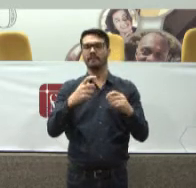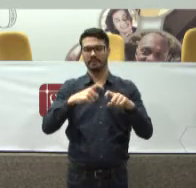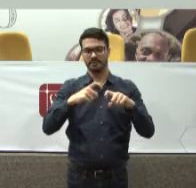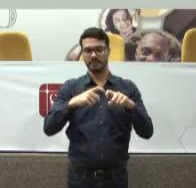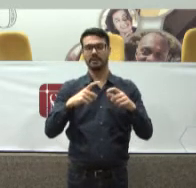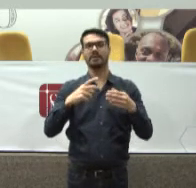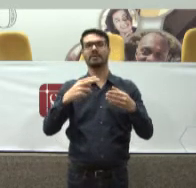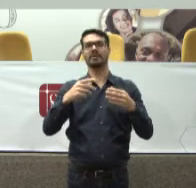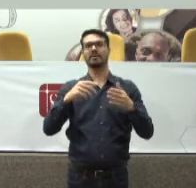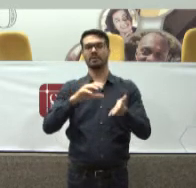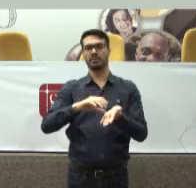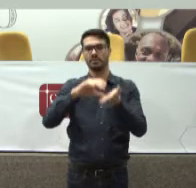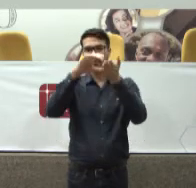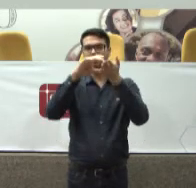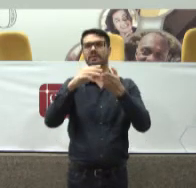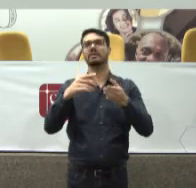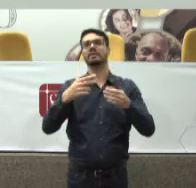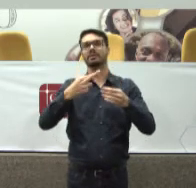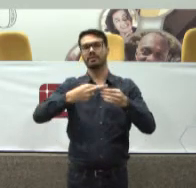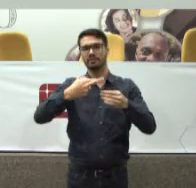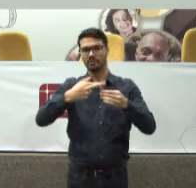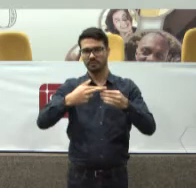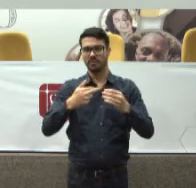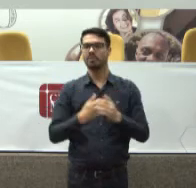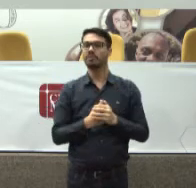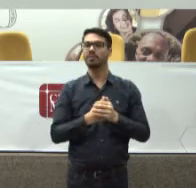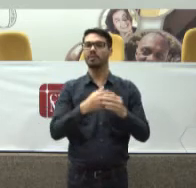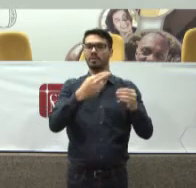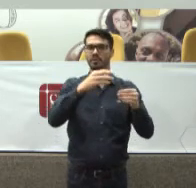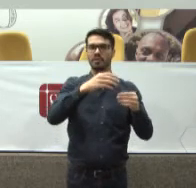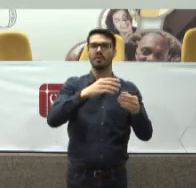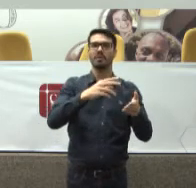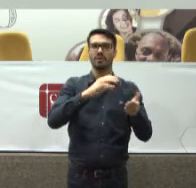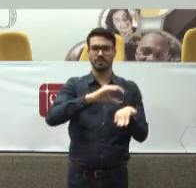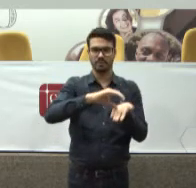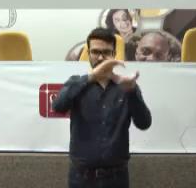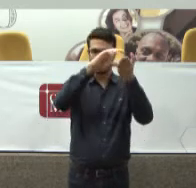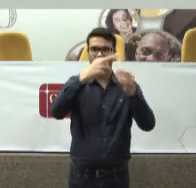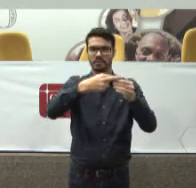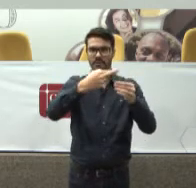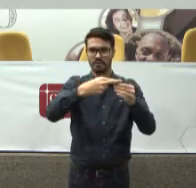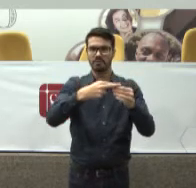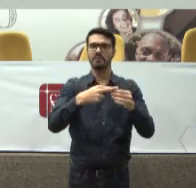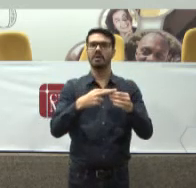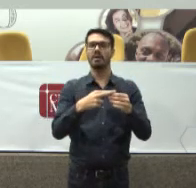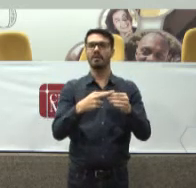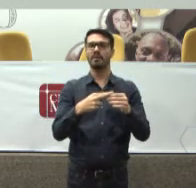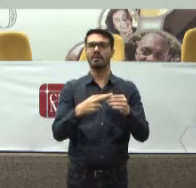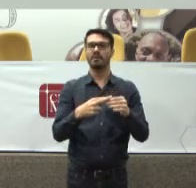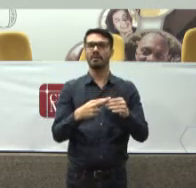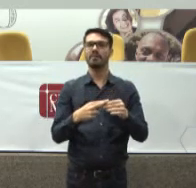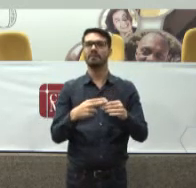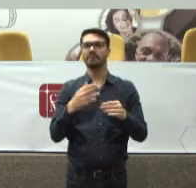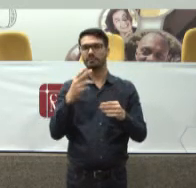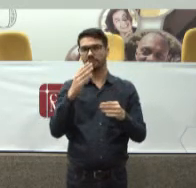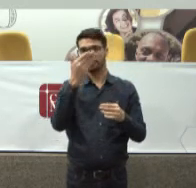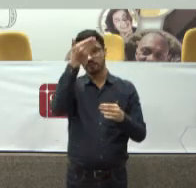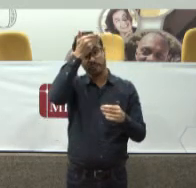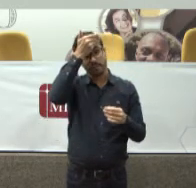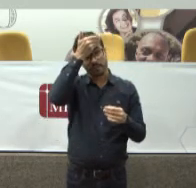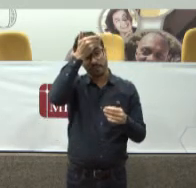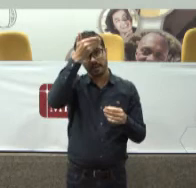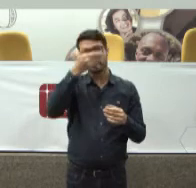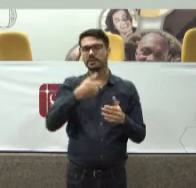O Conselho Regional de Serviço Social O Conselho Regional de Enfermagem Esses conselhos Vão nos dar